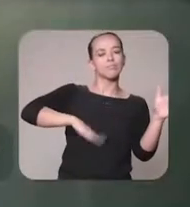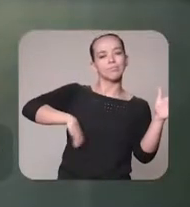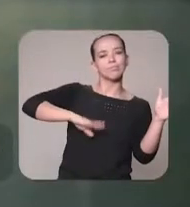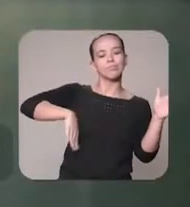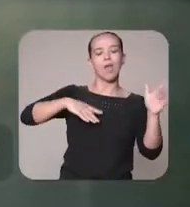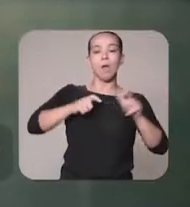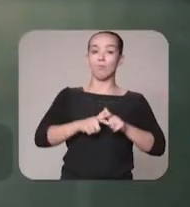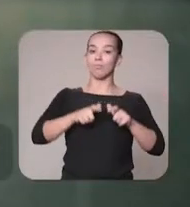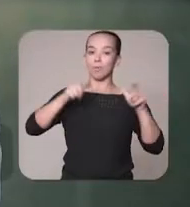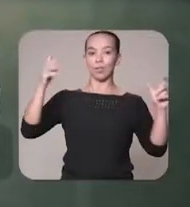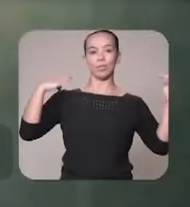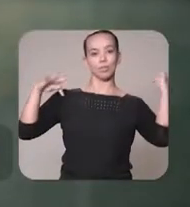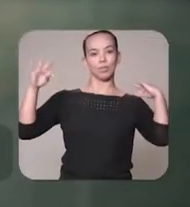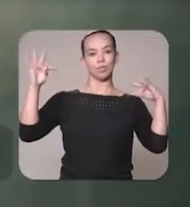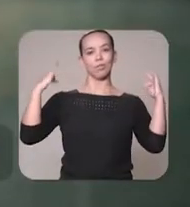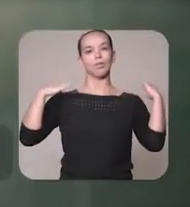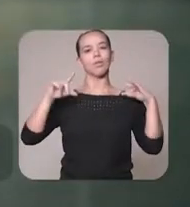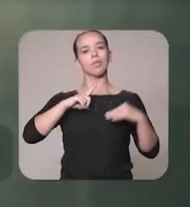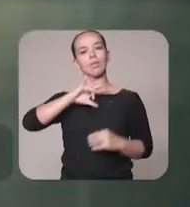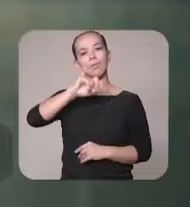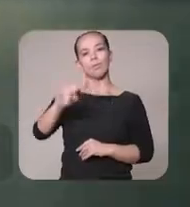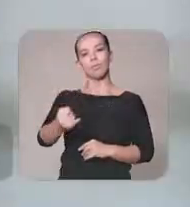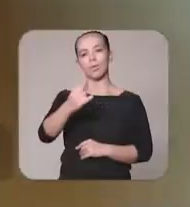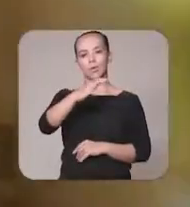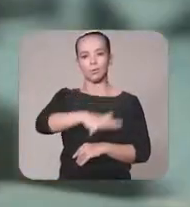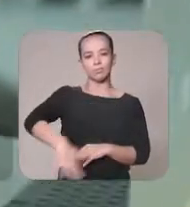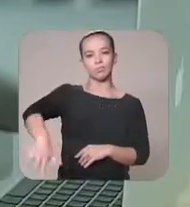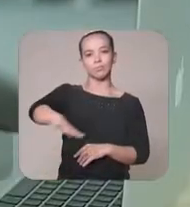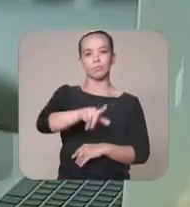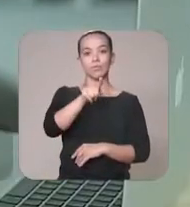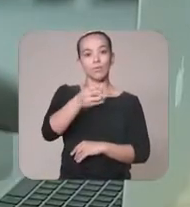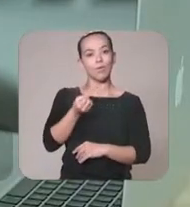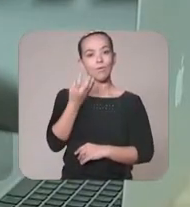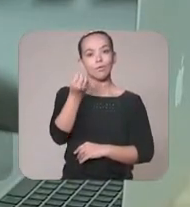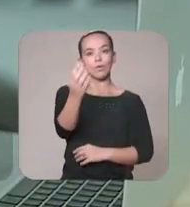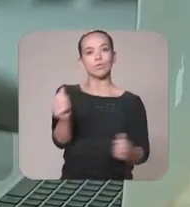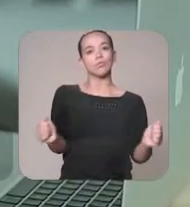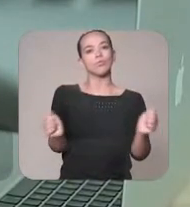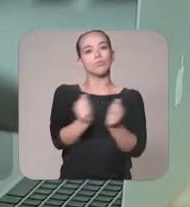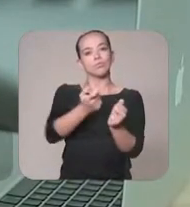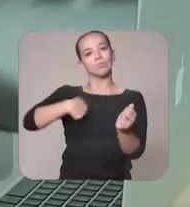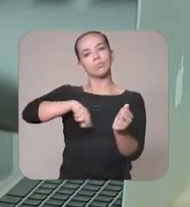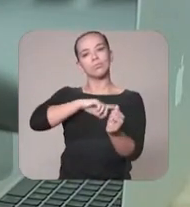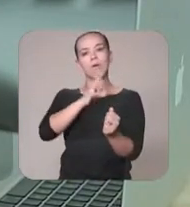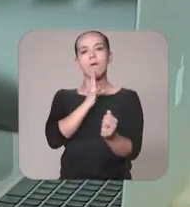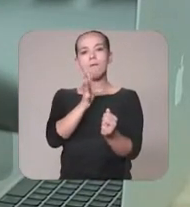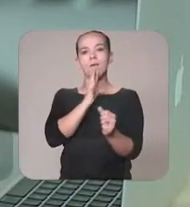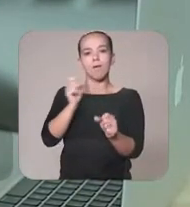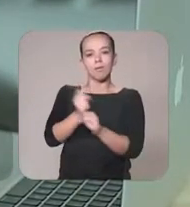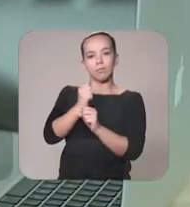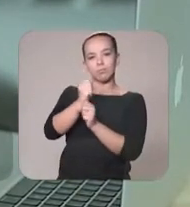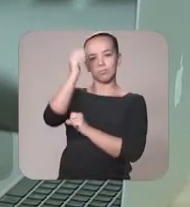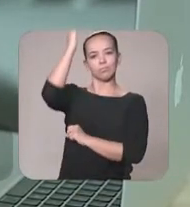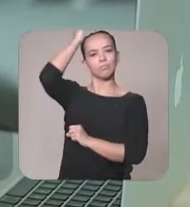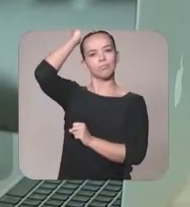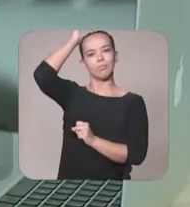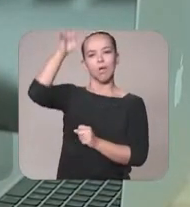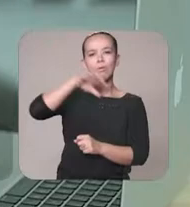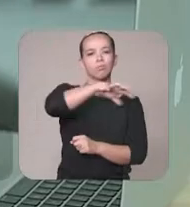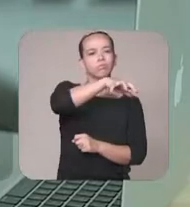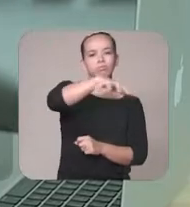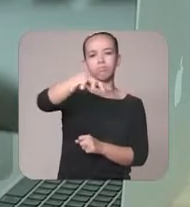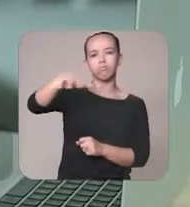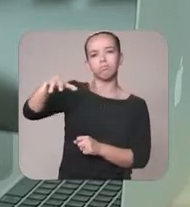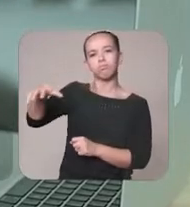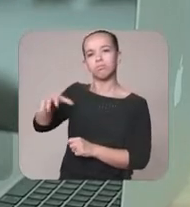Fomentando o turismo e gerando oportunidades para a região. Você viajou com a gente conhecendo as obras do Reinaldo por todas